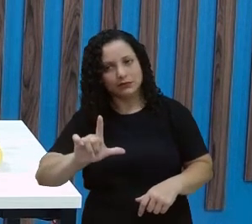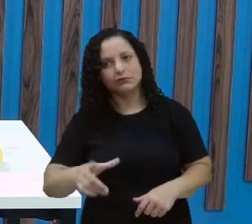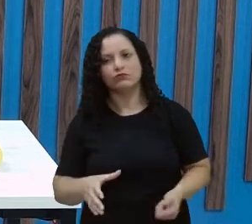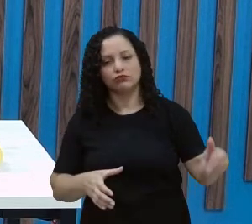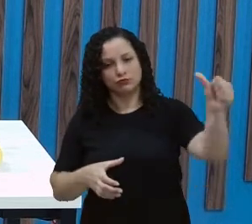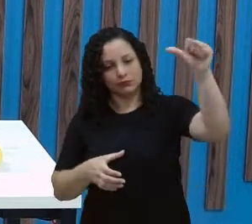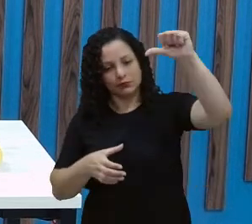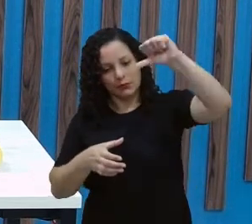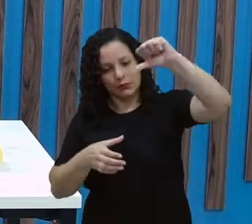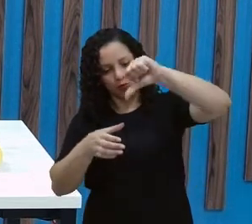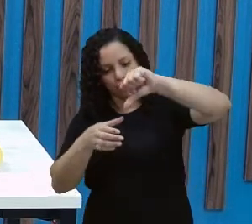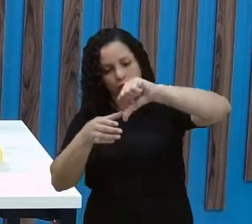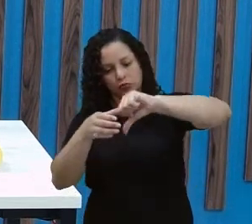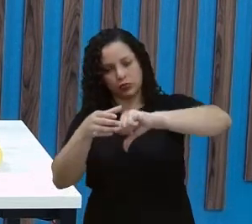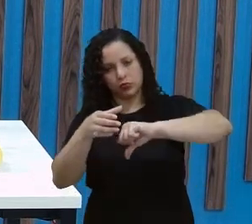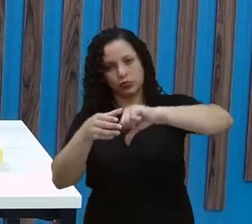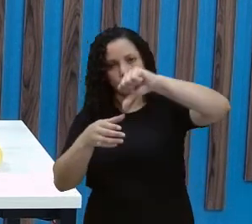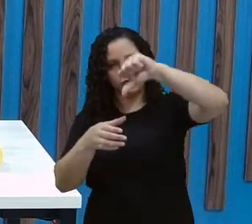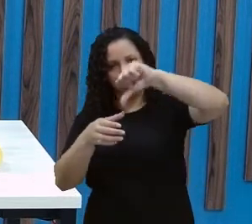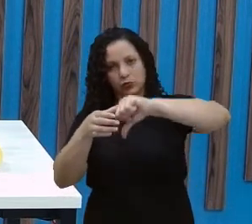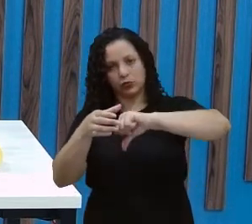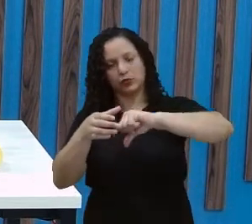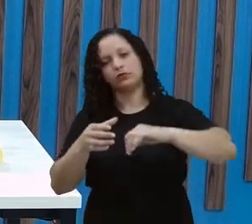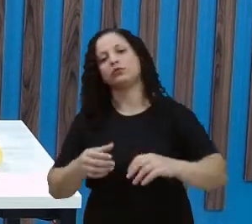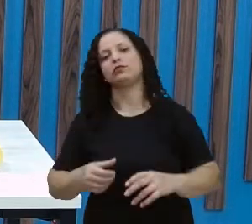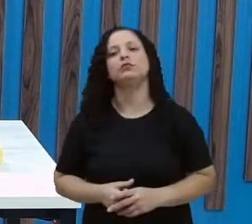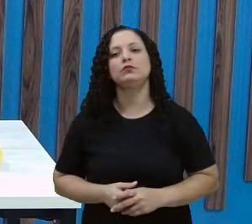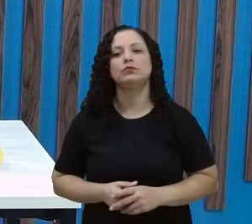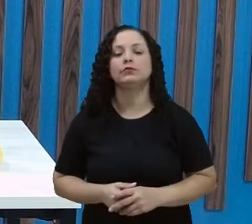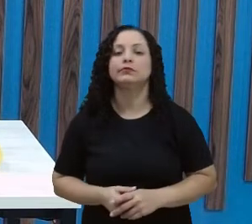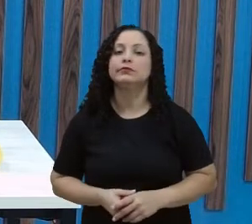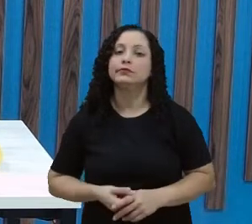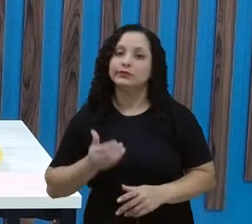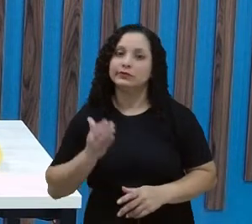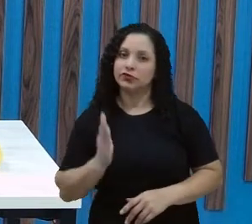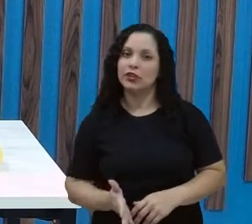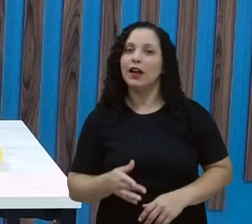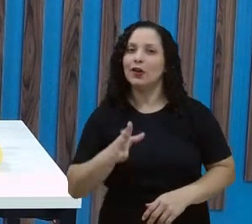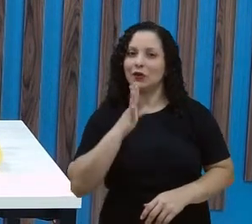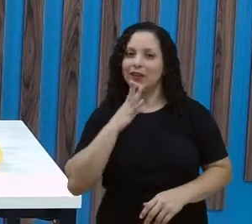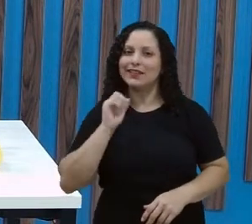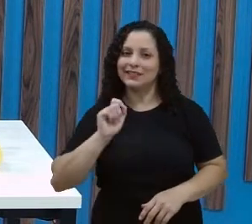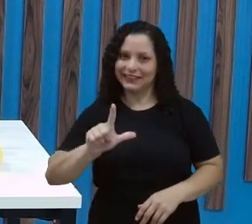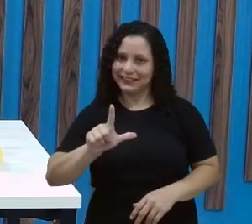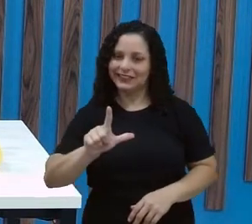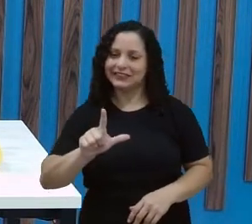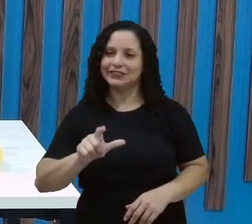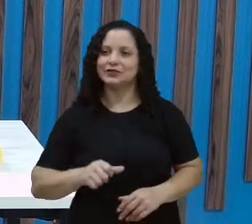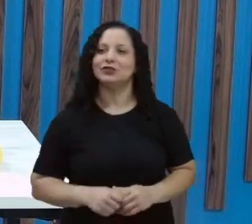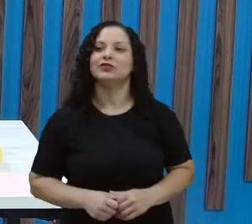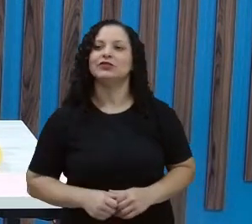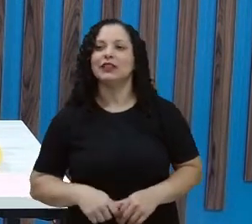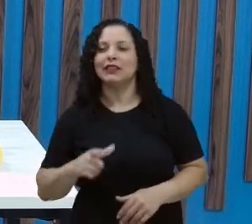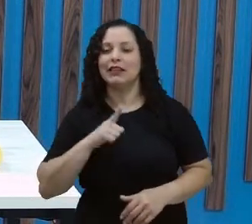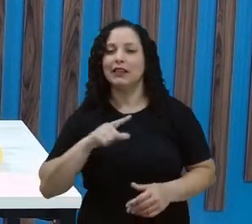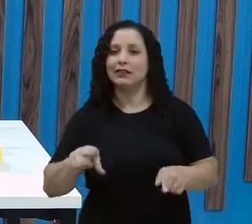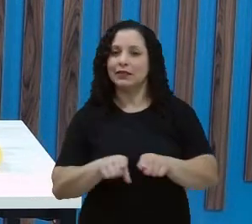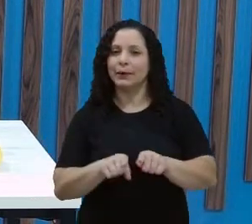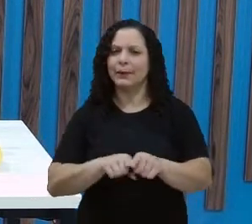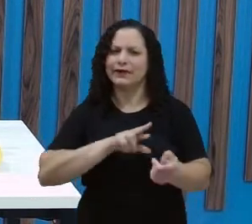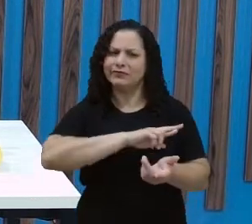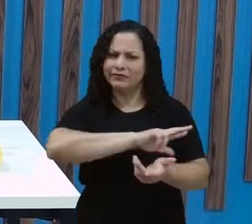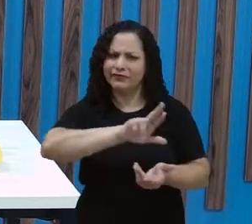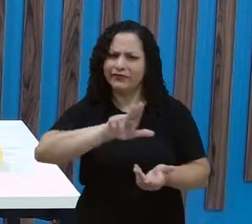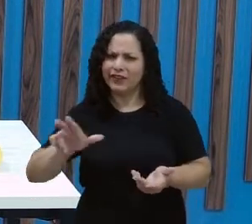300 ml, para medir a capacidade que a gente conheceu em litros, tá? Existem as outras